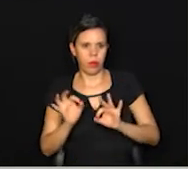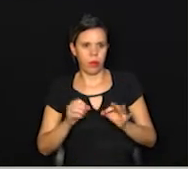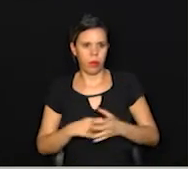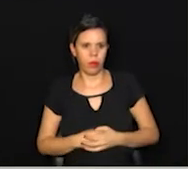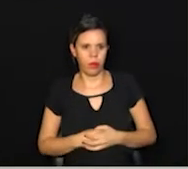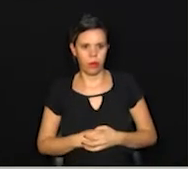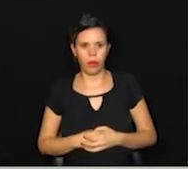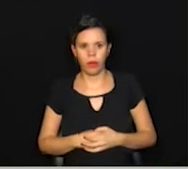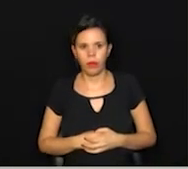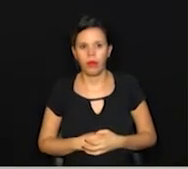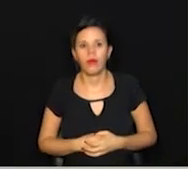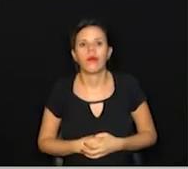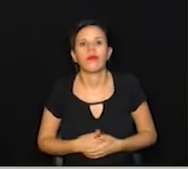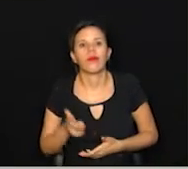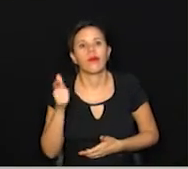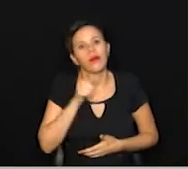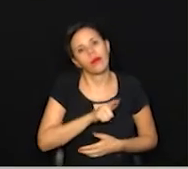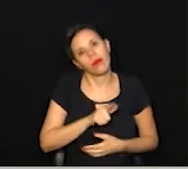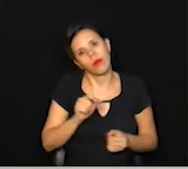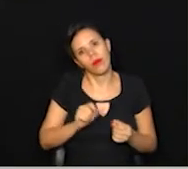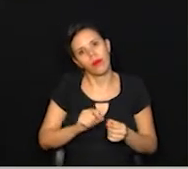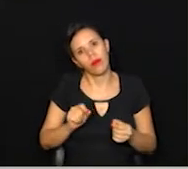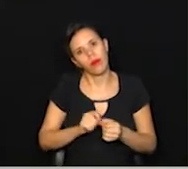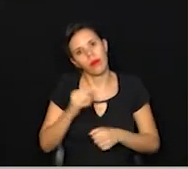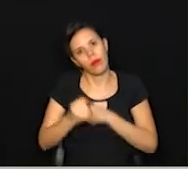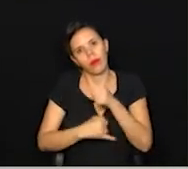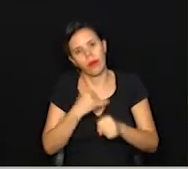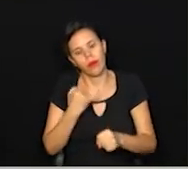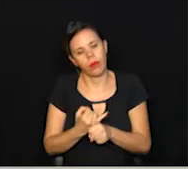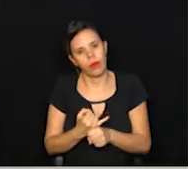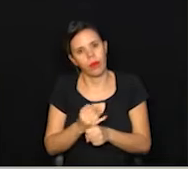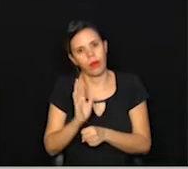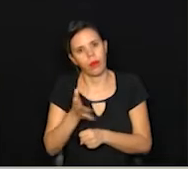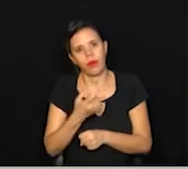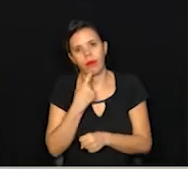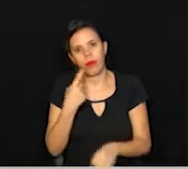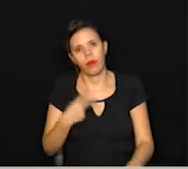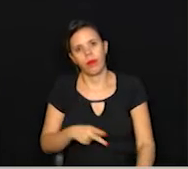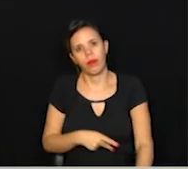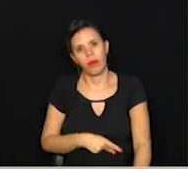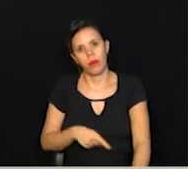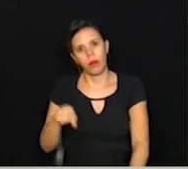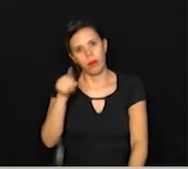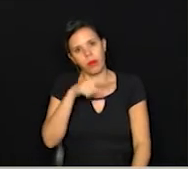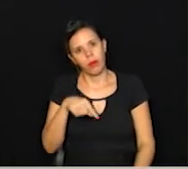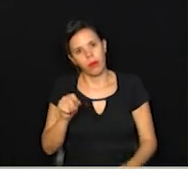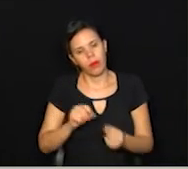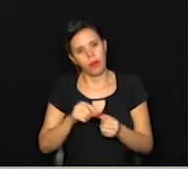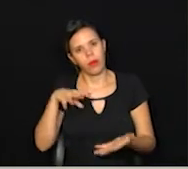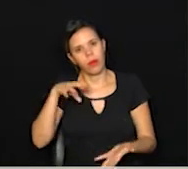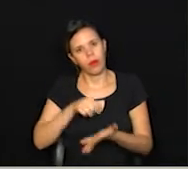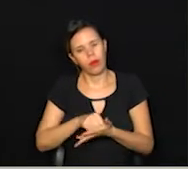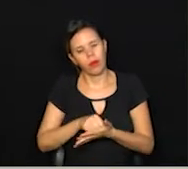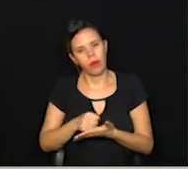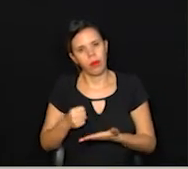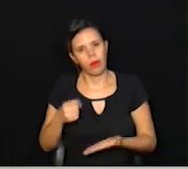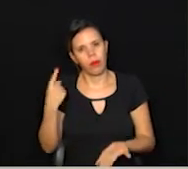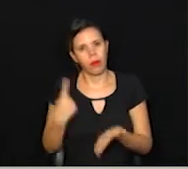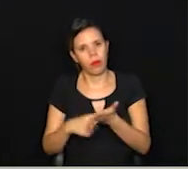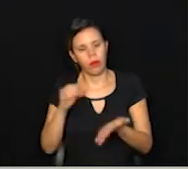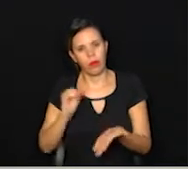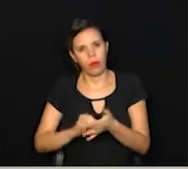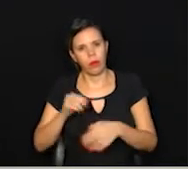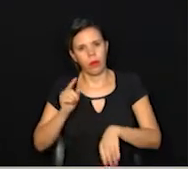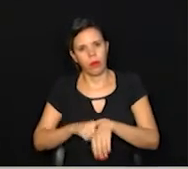Campinas conseguiu que o nosso exército criou um site, Vacine Já Campinas, que você faz sua inscrição e agenda o